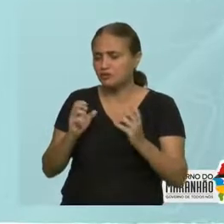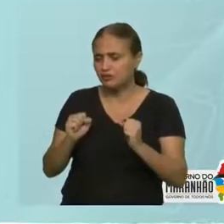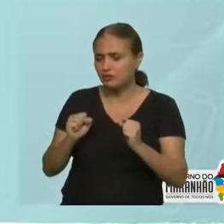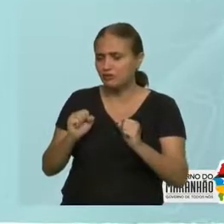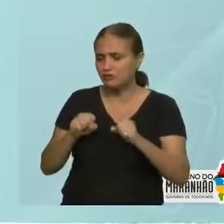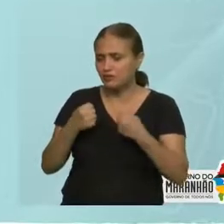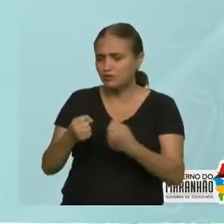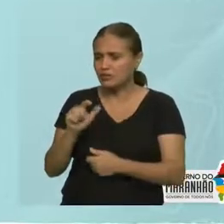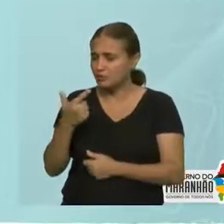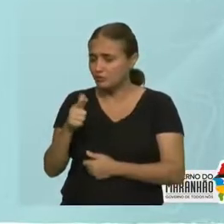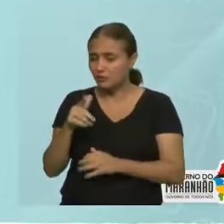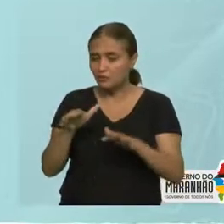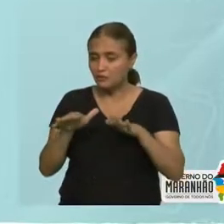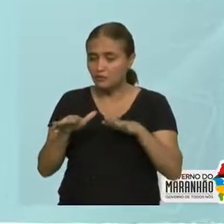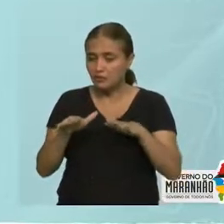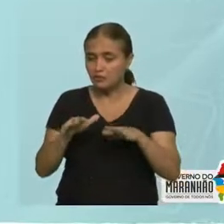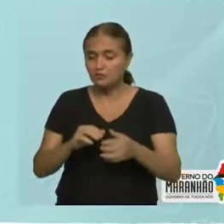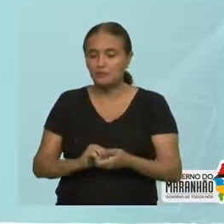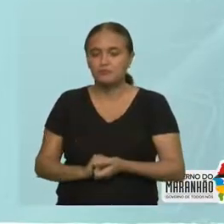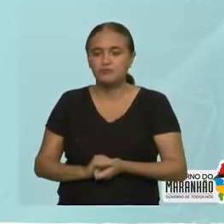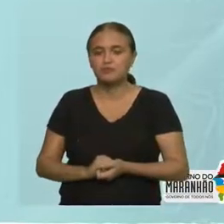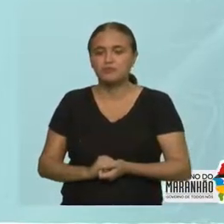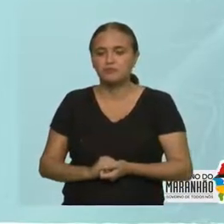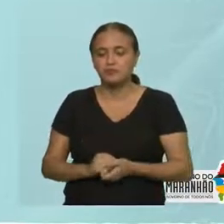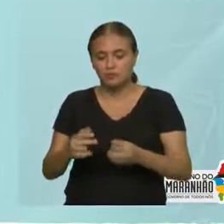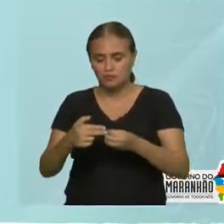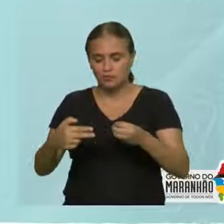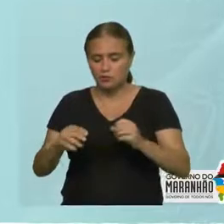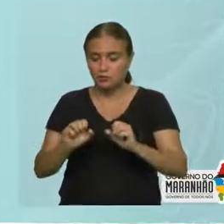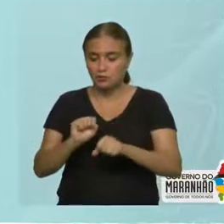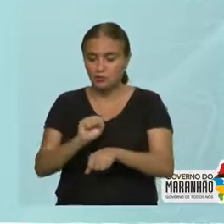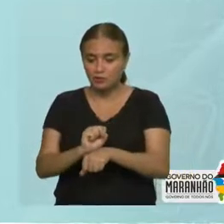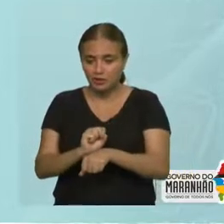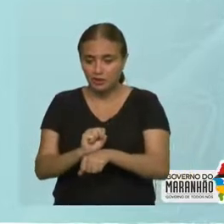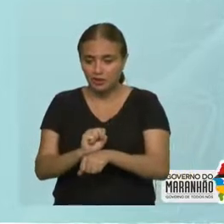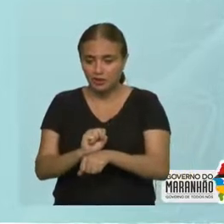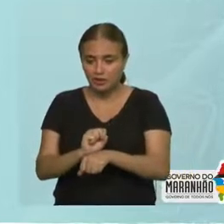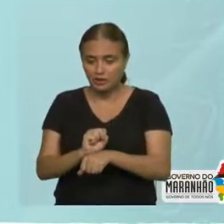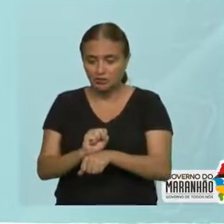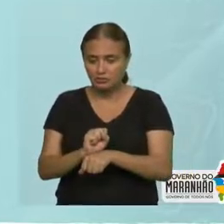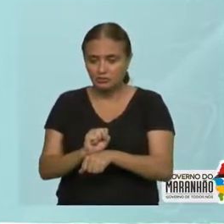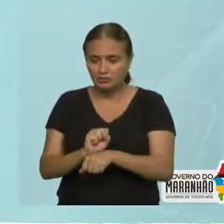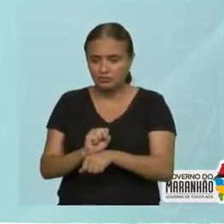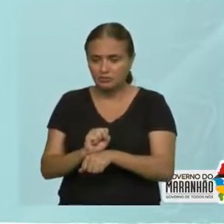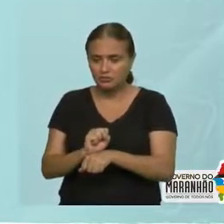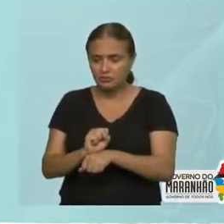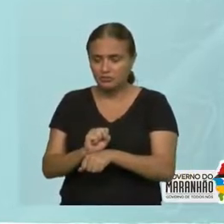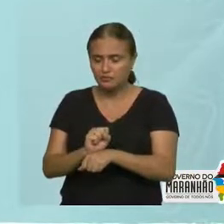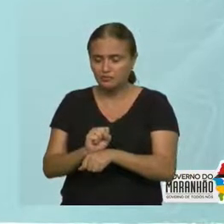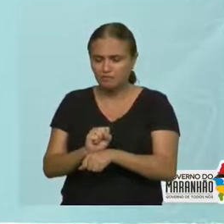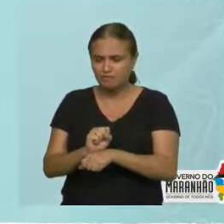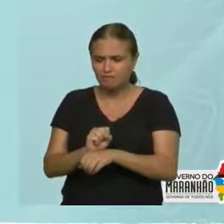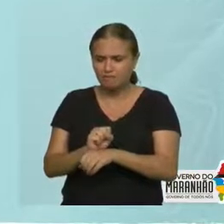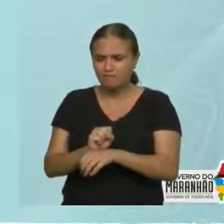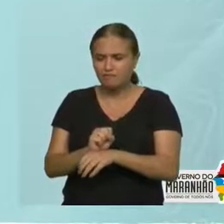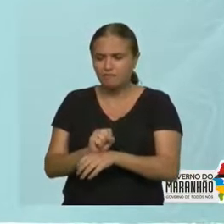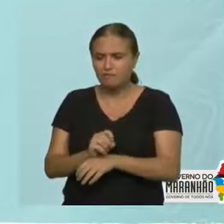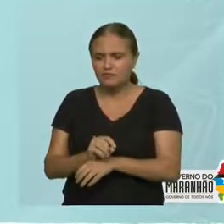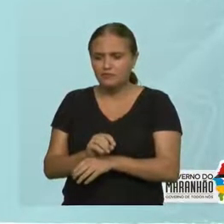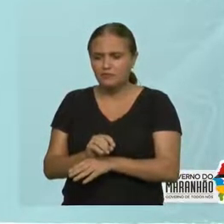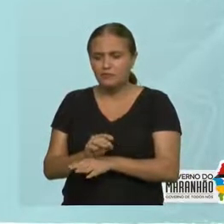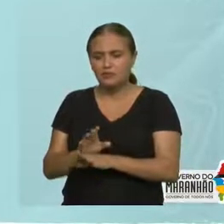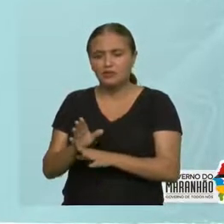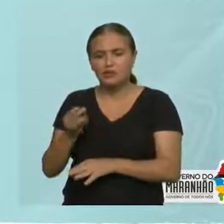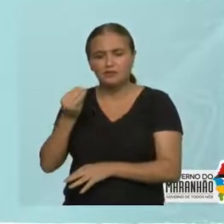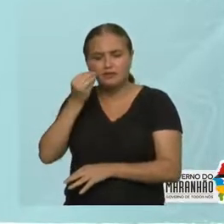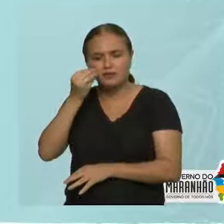Eu posso ter força e não ter movimento? Eu posso ter um objeto parado? Tá aí. Vai lá no teu guarda-roupa, aplica uma força nele pequena. Você